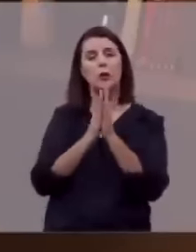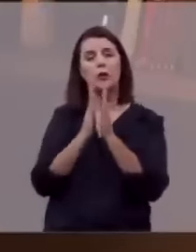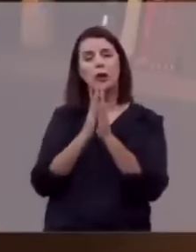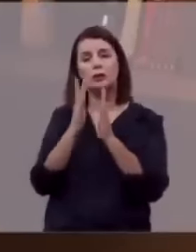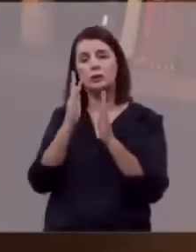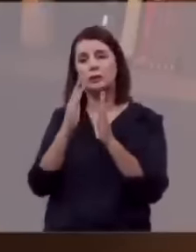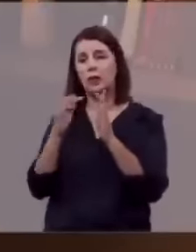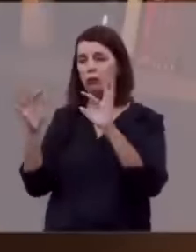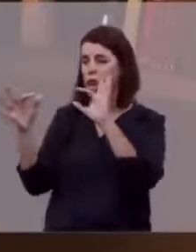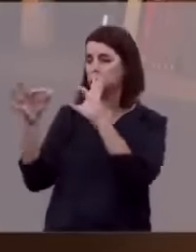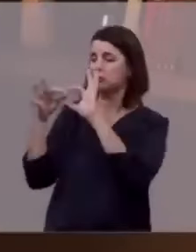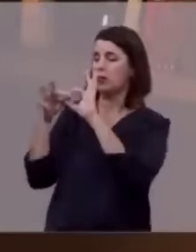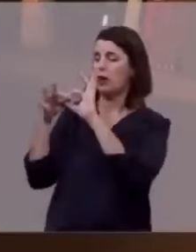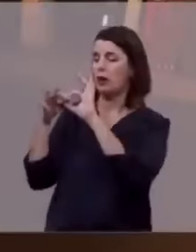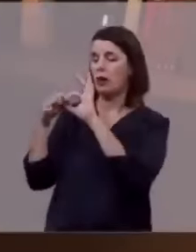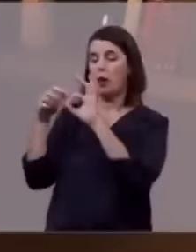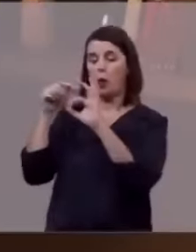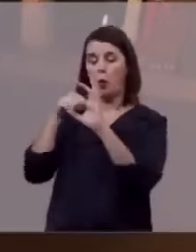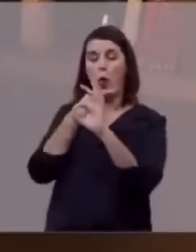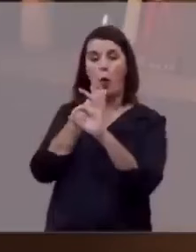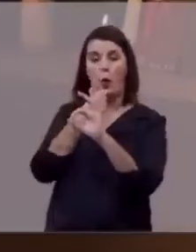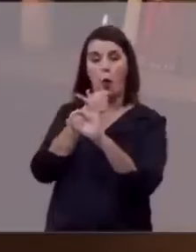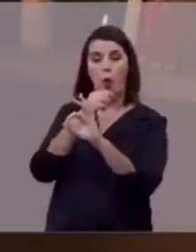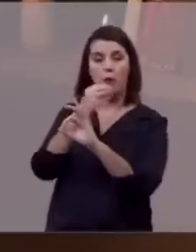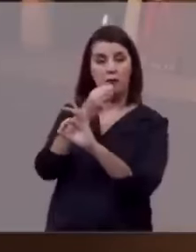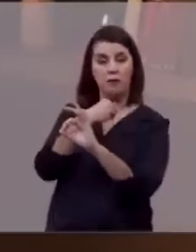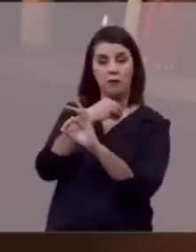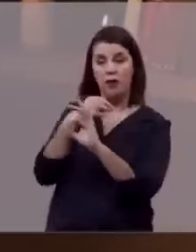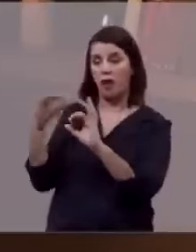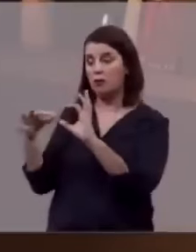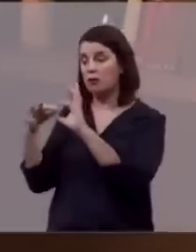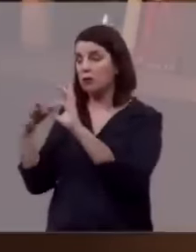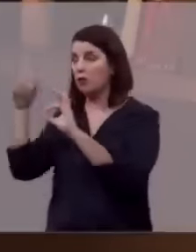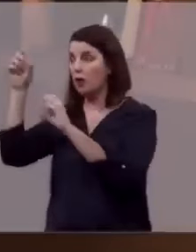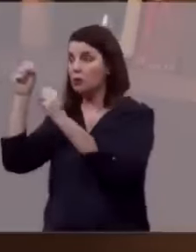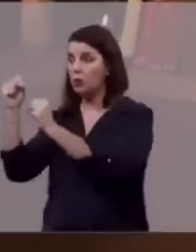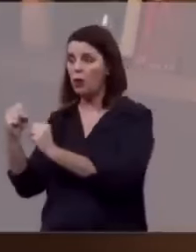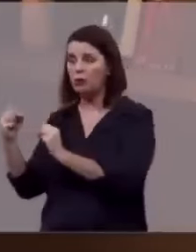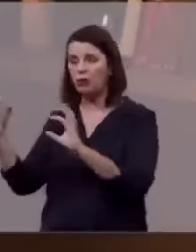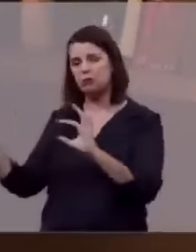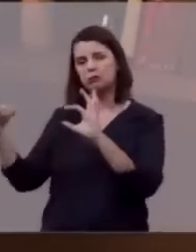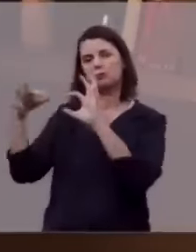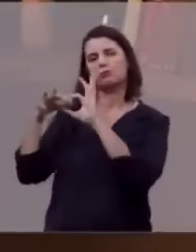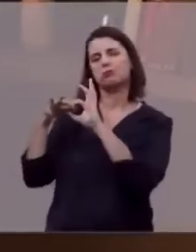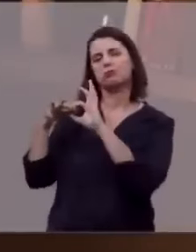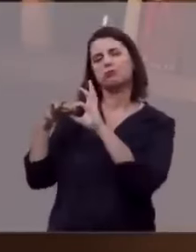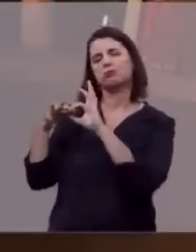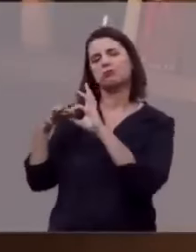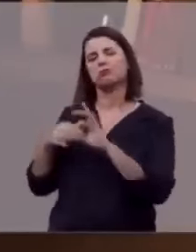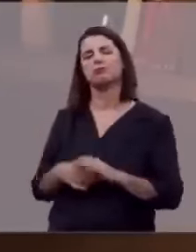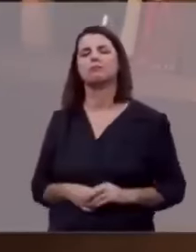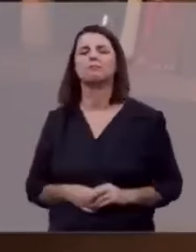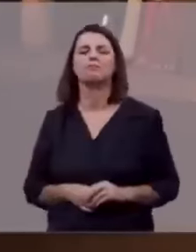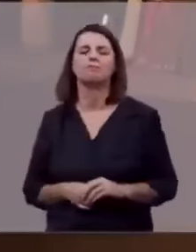fraqueza humana, a onipotência divina, a oração conecta o altar da terra com o trono do céu.